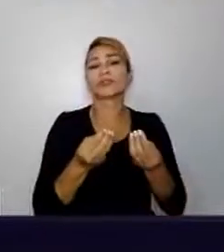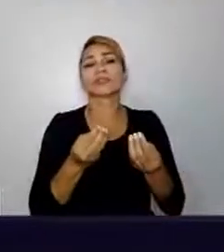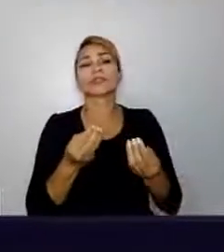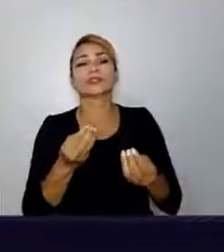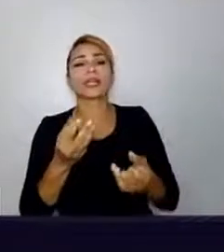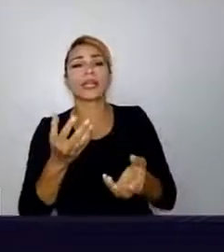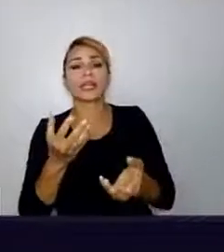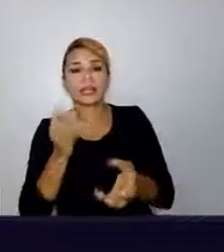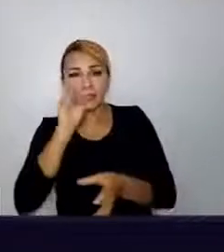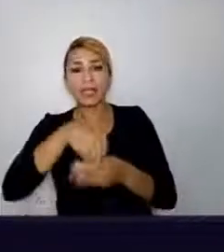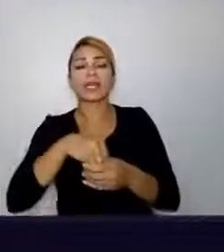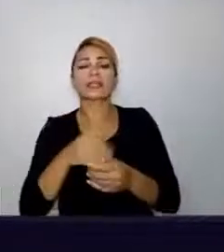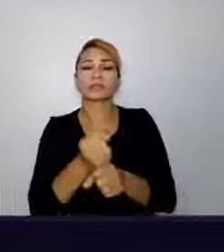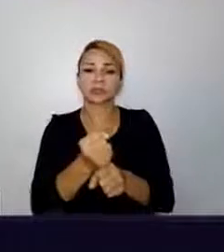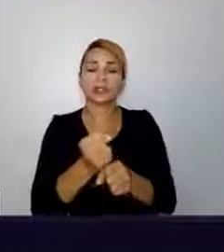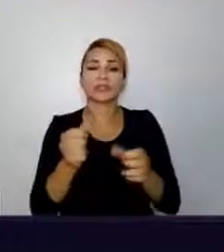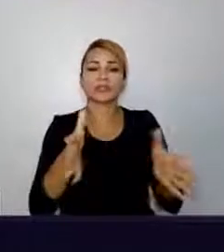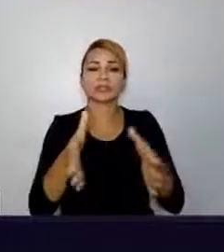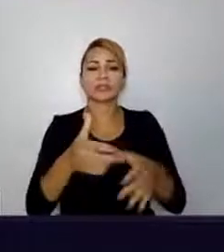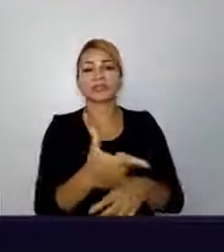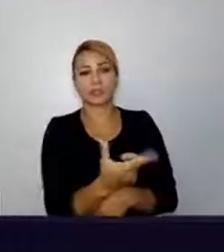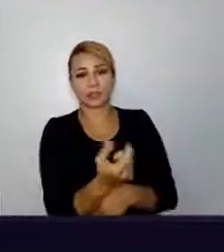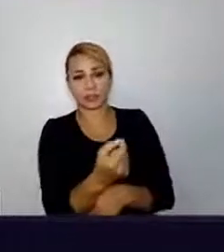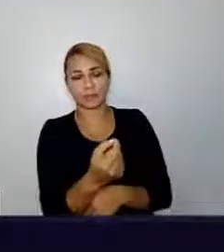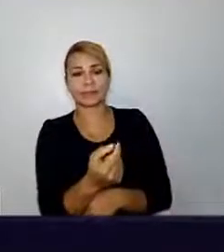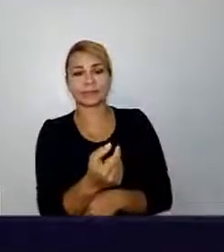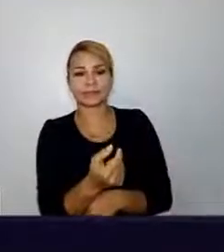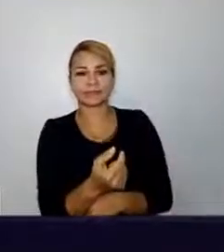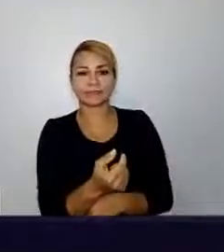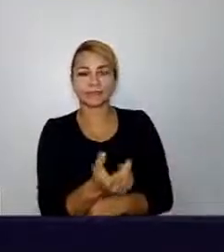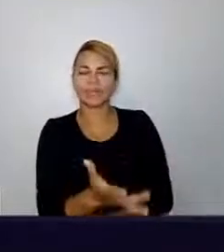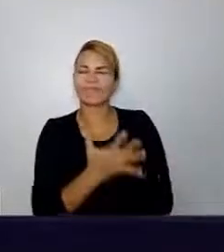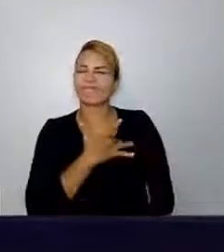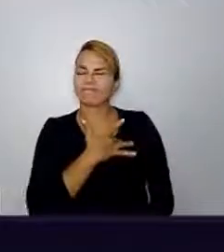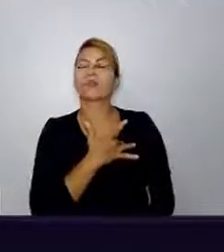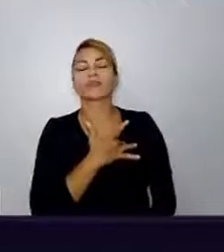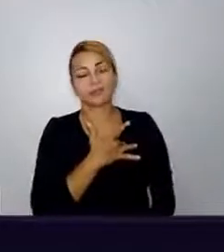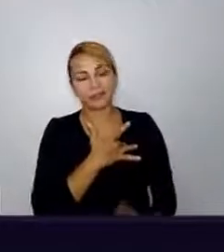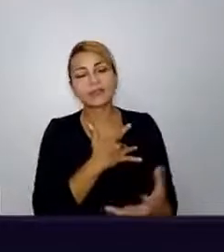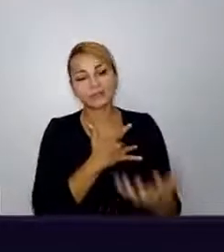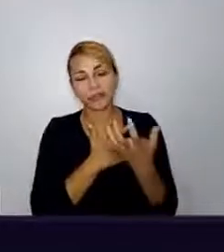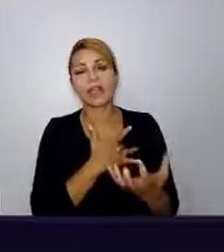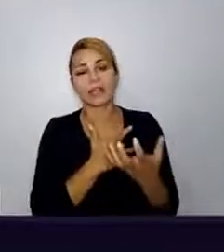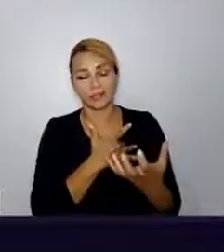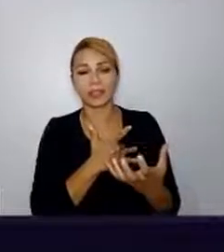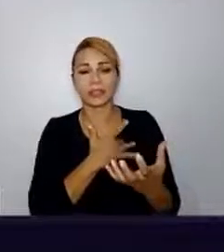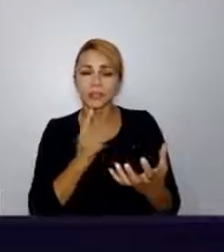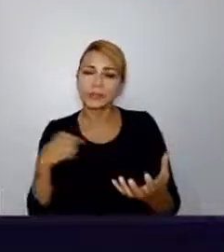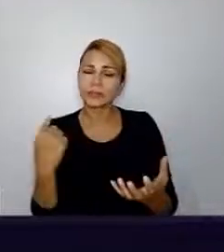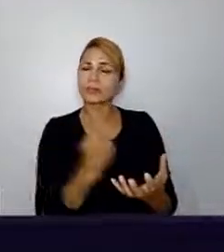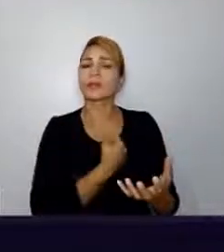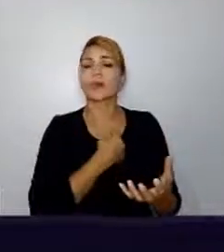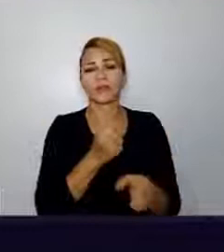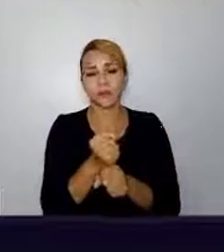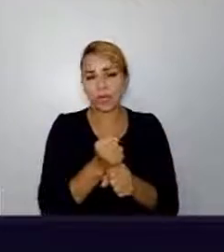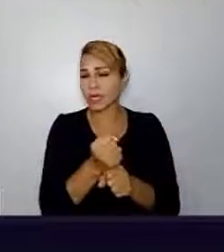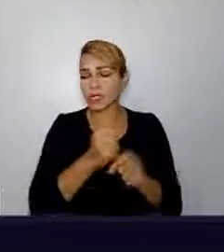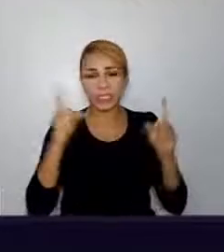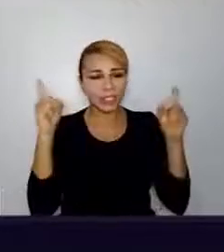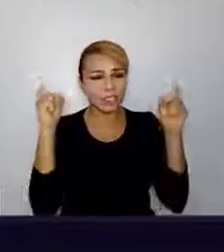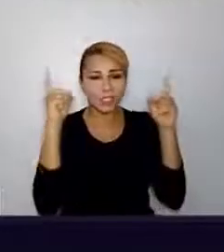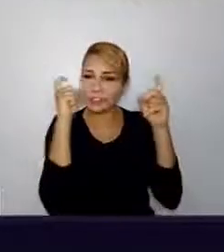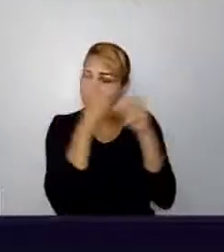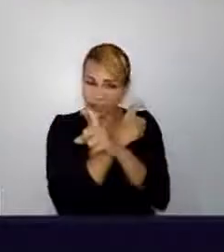E do fundo do meu coração, eu toço para que a gente encontre o conforto que a gente precisa nesse ano tão difícil e que venham anos melhores.